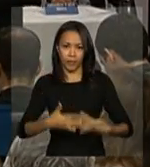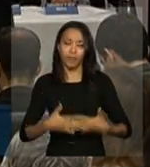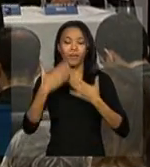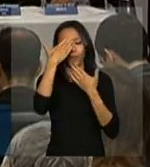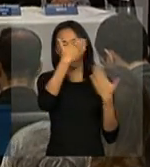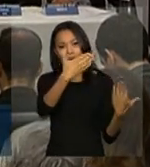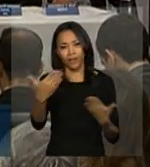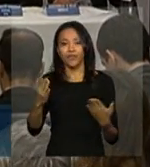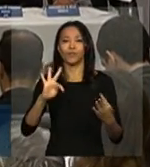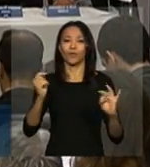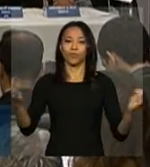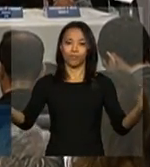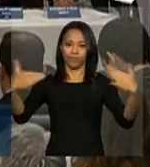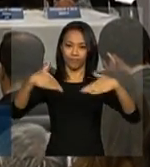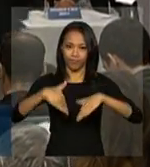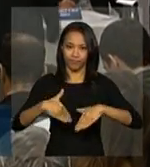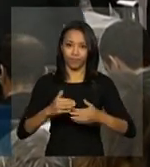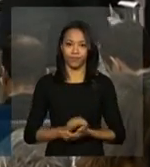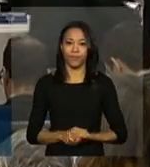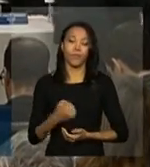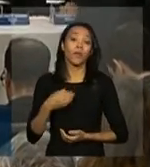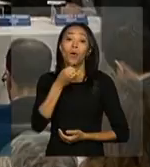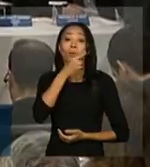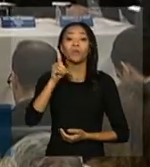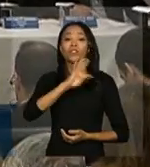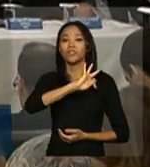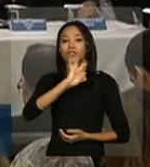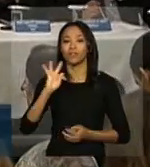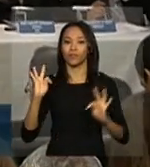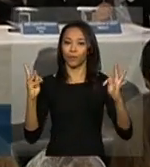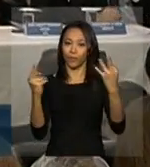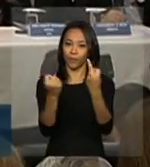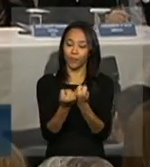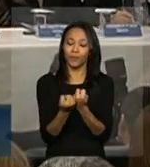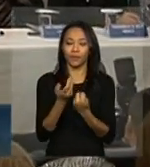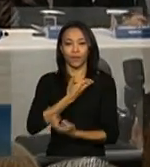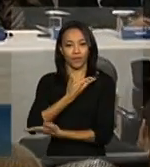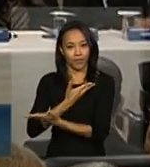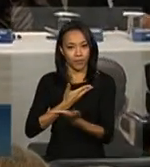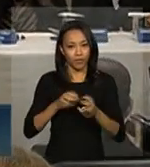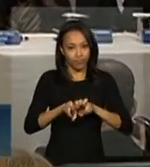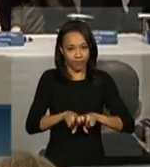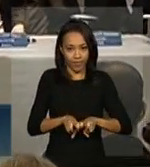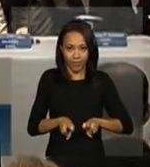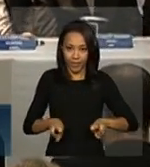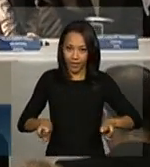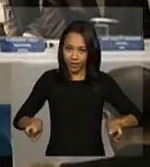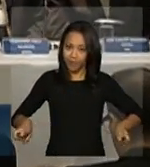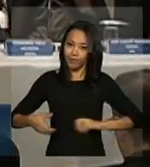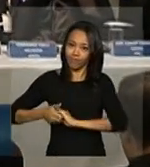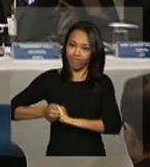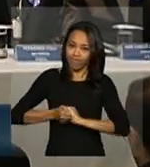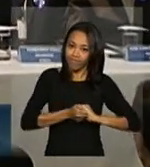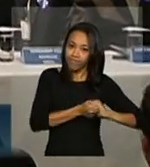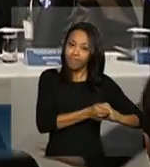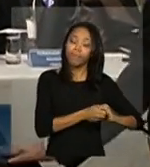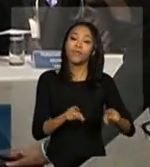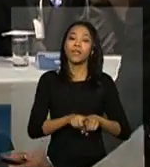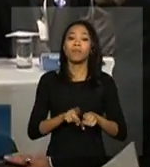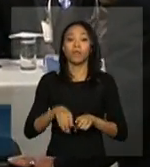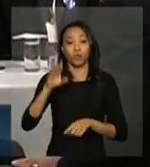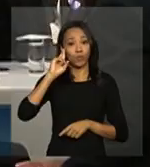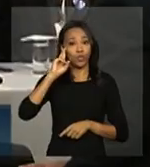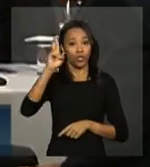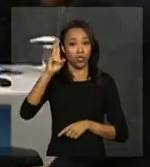de todos. Bom dia a todos. Cumprimento meus colegas aqui na mesa, meus colegas de colegiado na ANEL, diretor